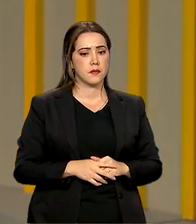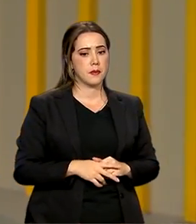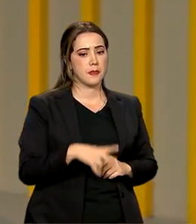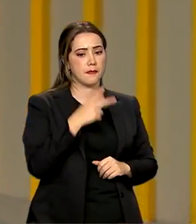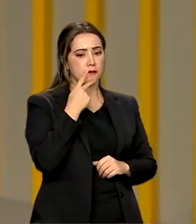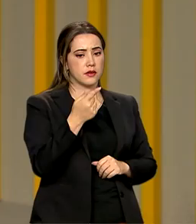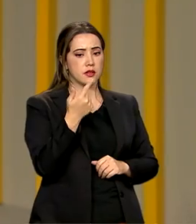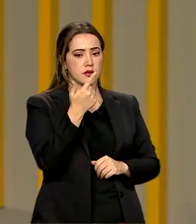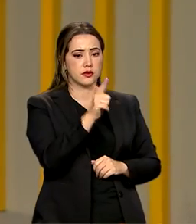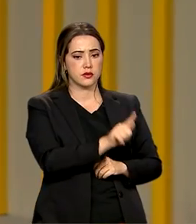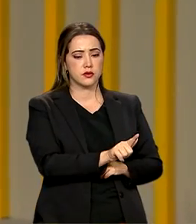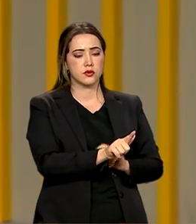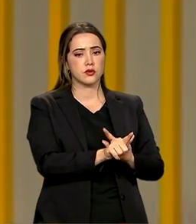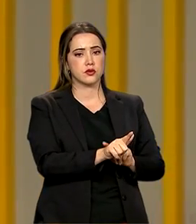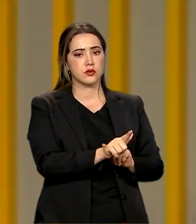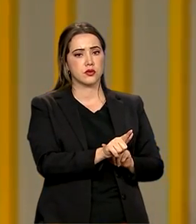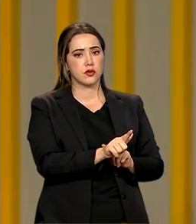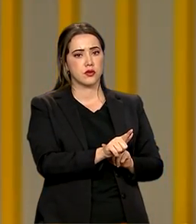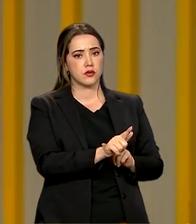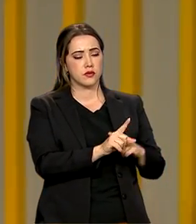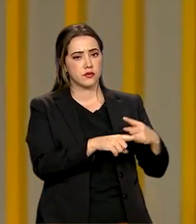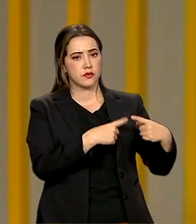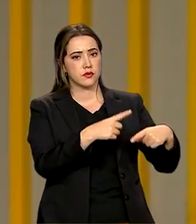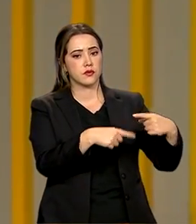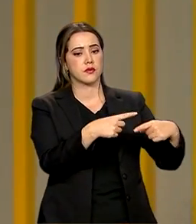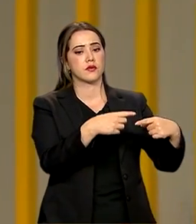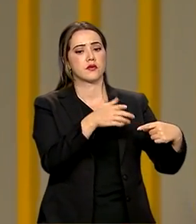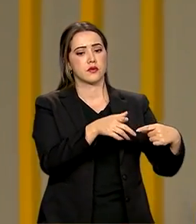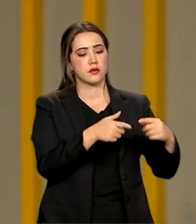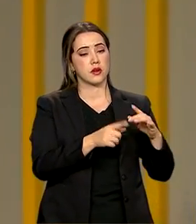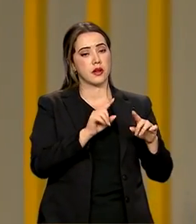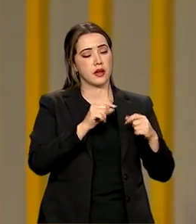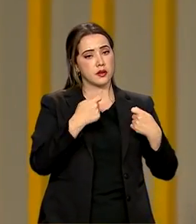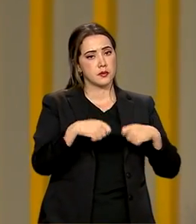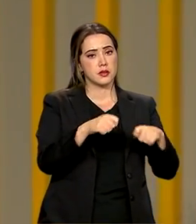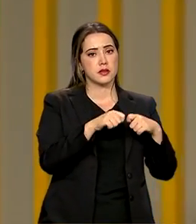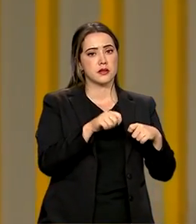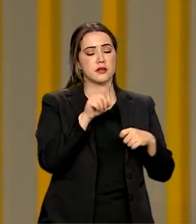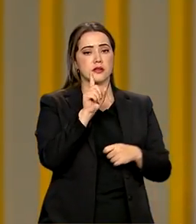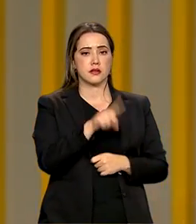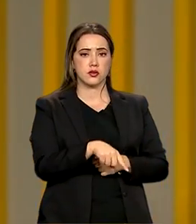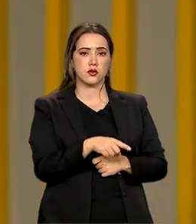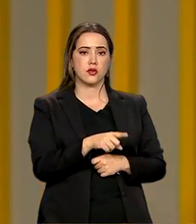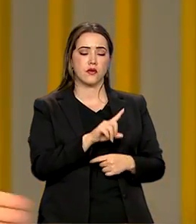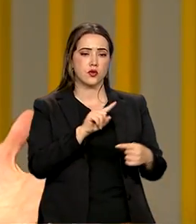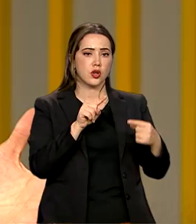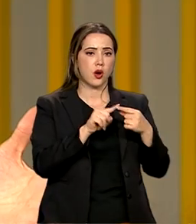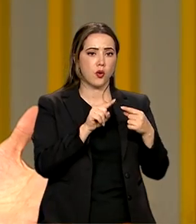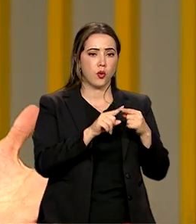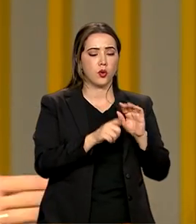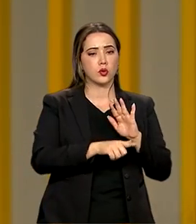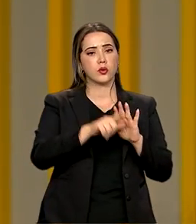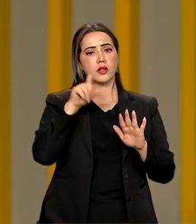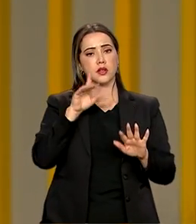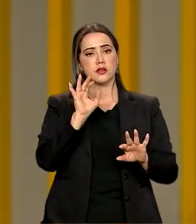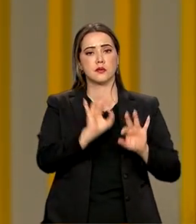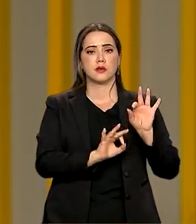o legado, ele é de acordo com a antecedência e a qualidade do planejamento.